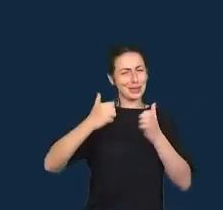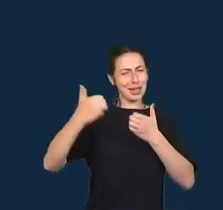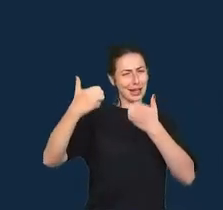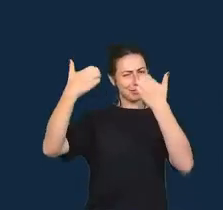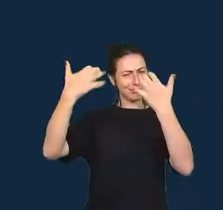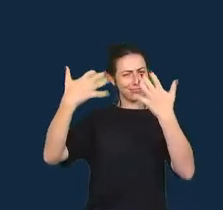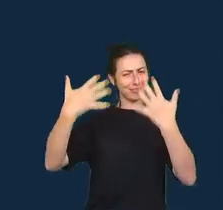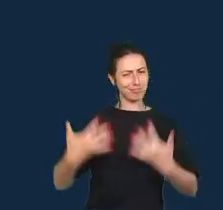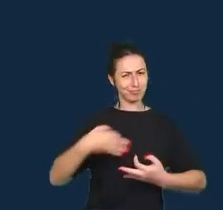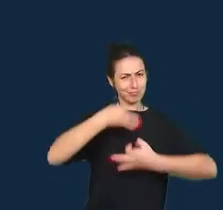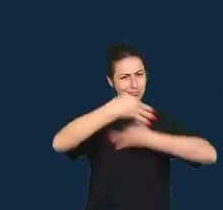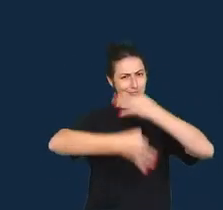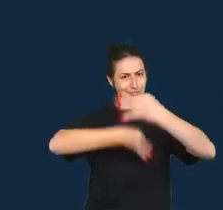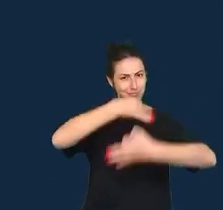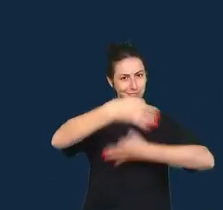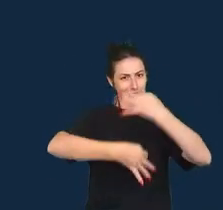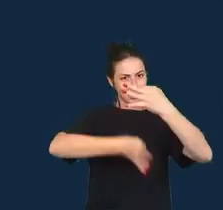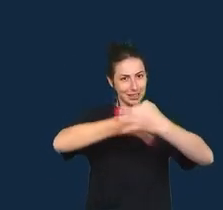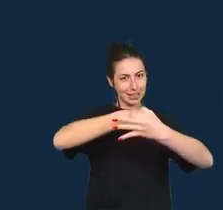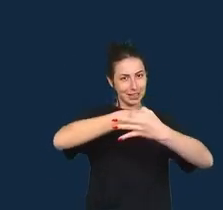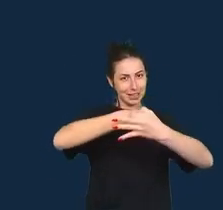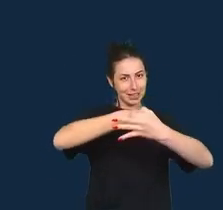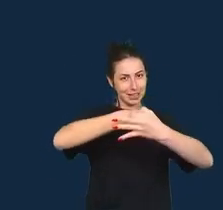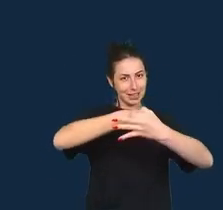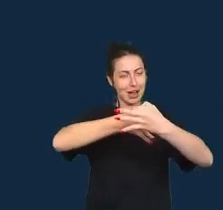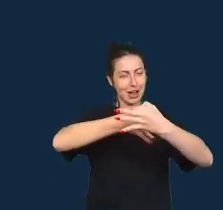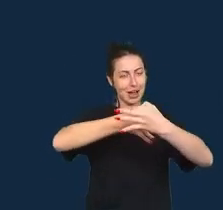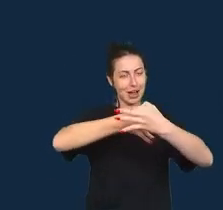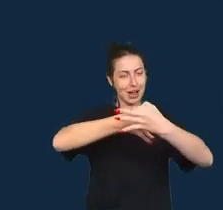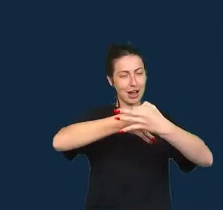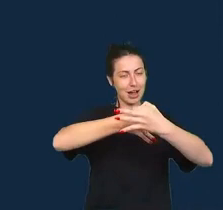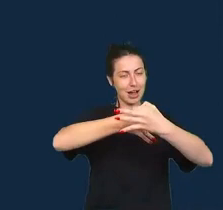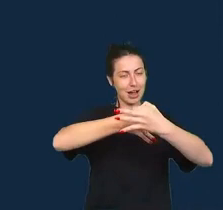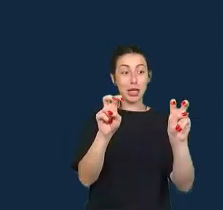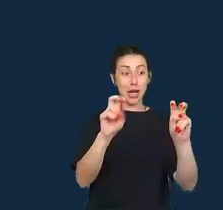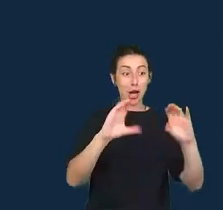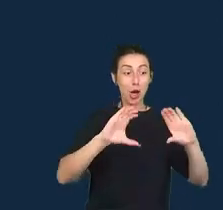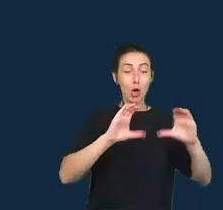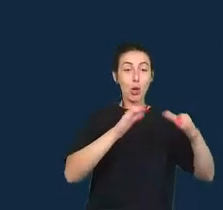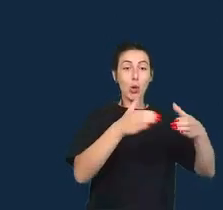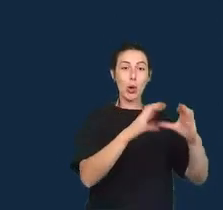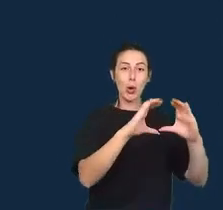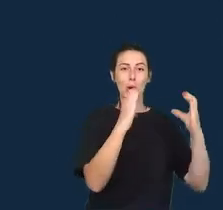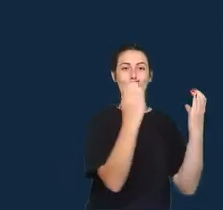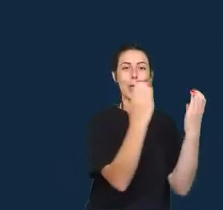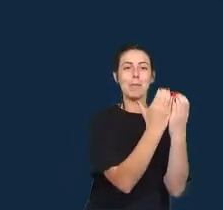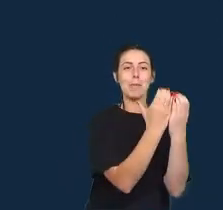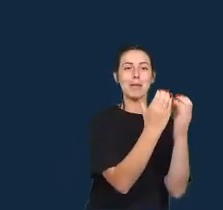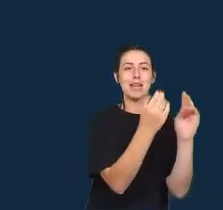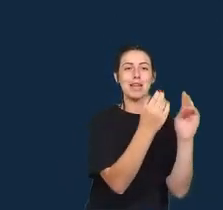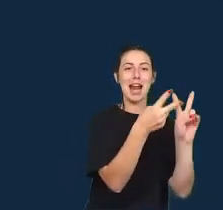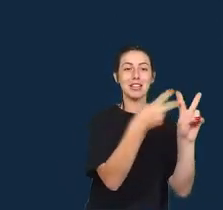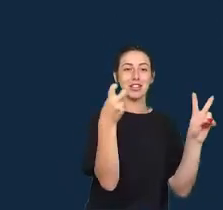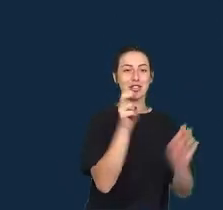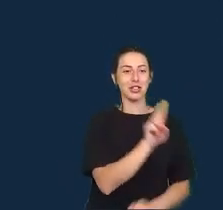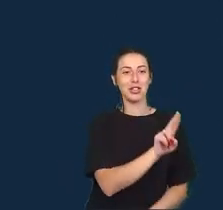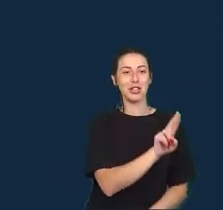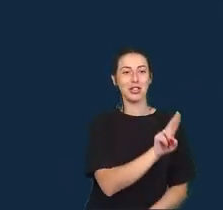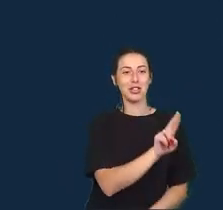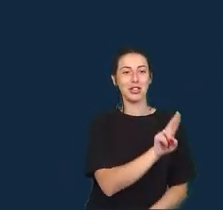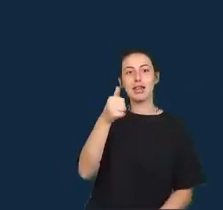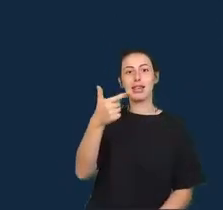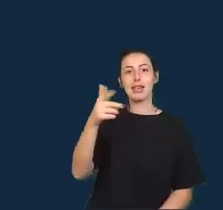sobre comunidades indígenas conhecidas como nações asterisco